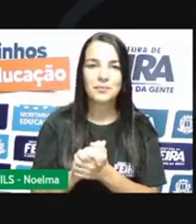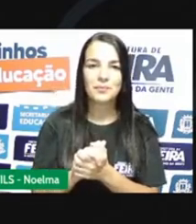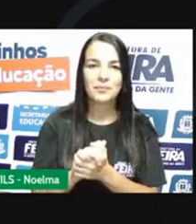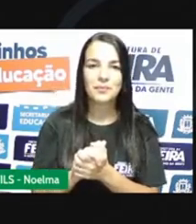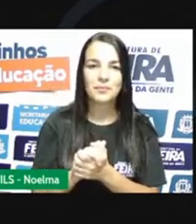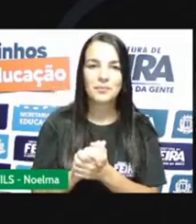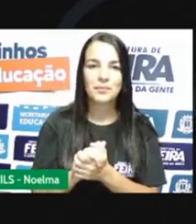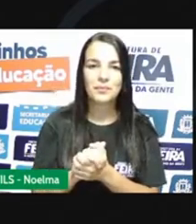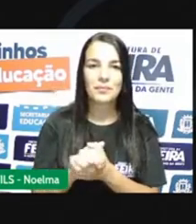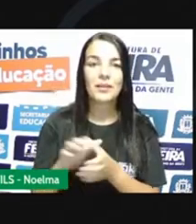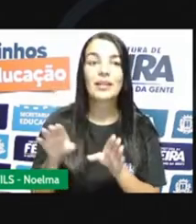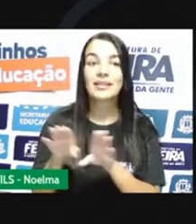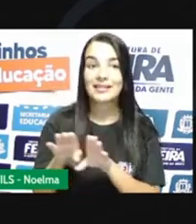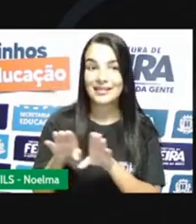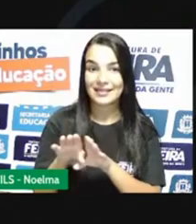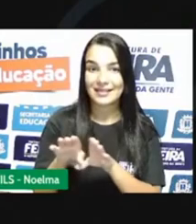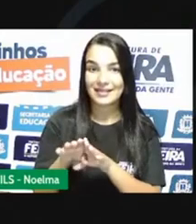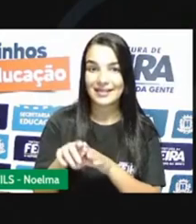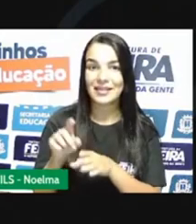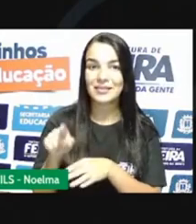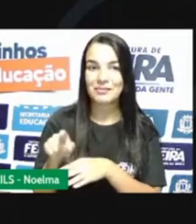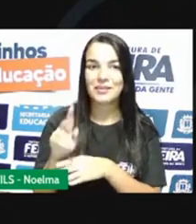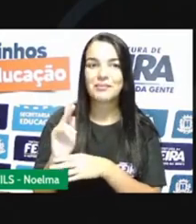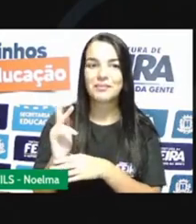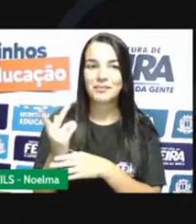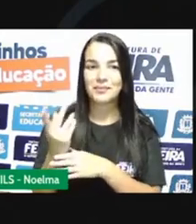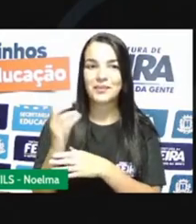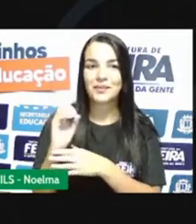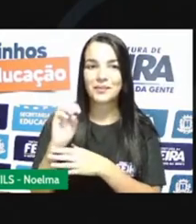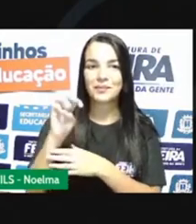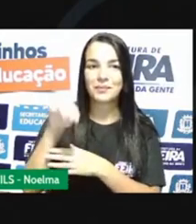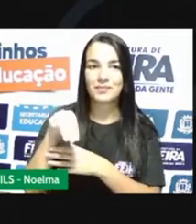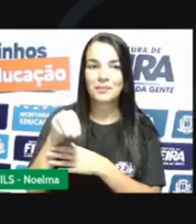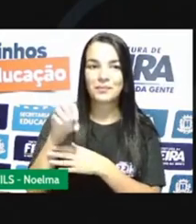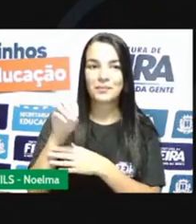E aqui, homogênea também. Então, a gente vai dizer, ó.